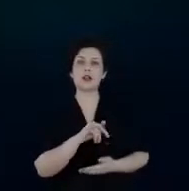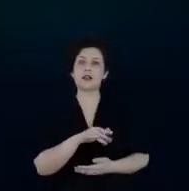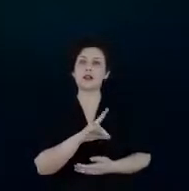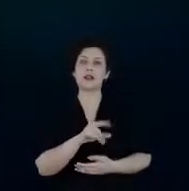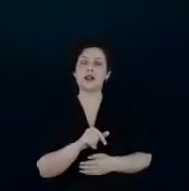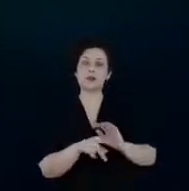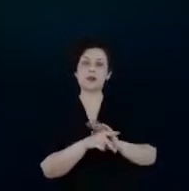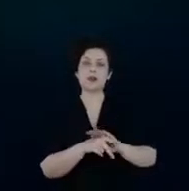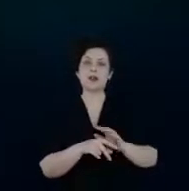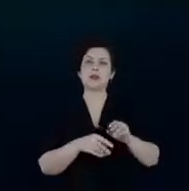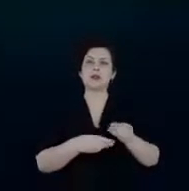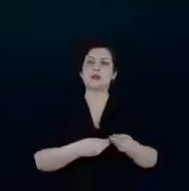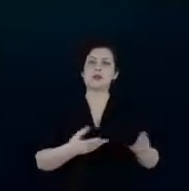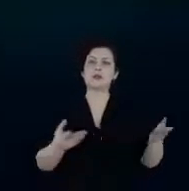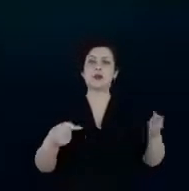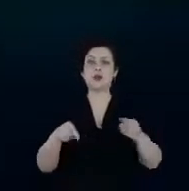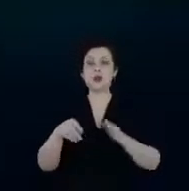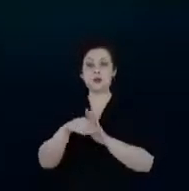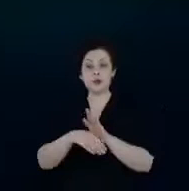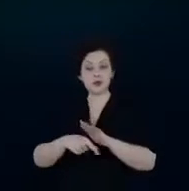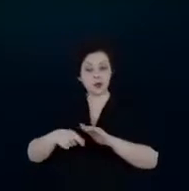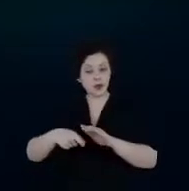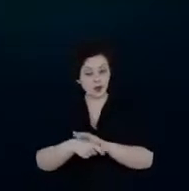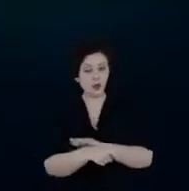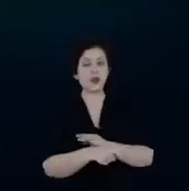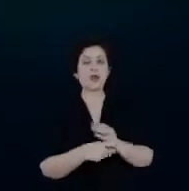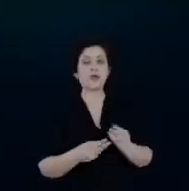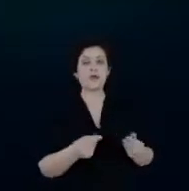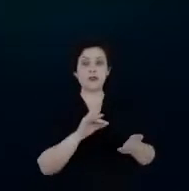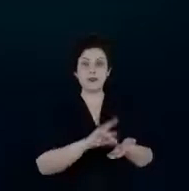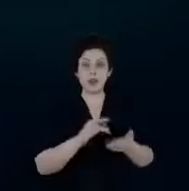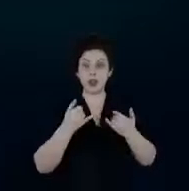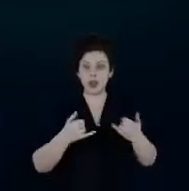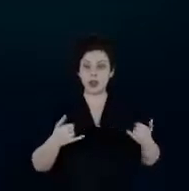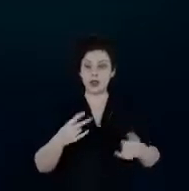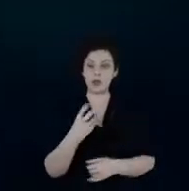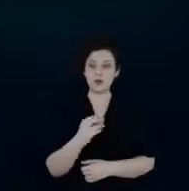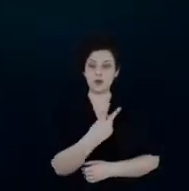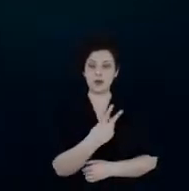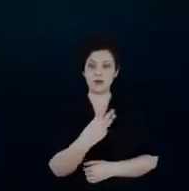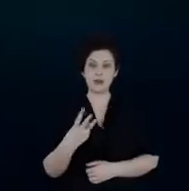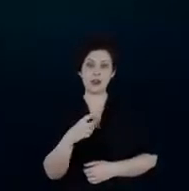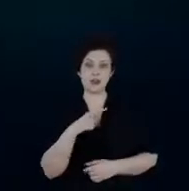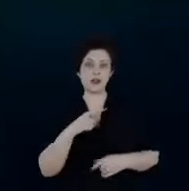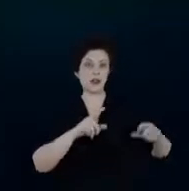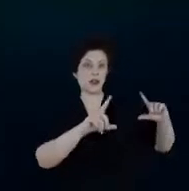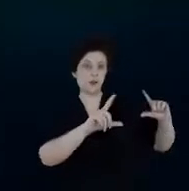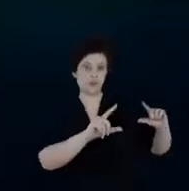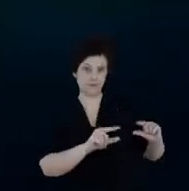no programa de eficiência energética que eu não sei se todos sabem em 2023 tem uma redução desse percentual